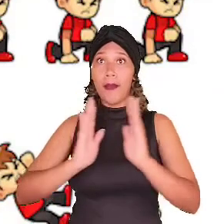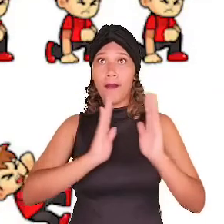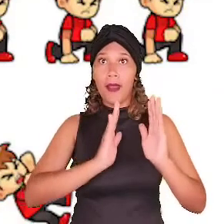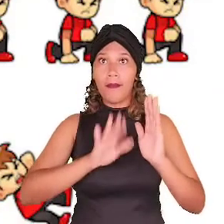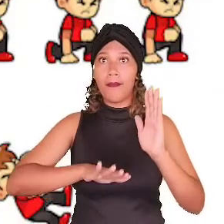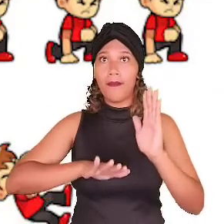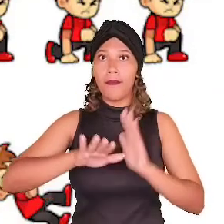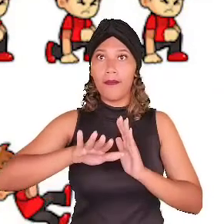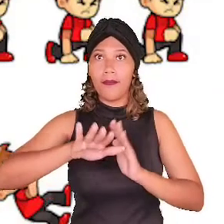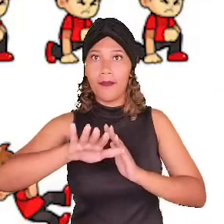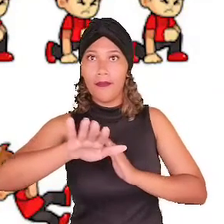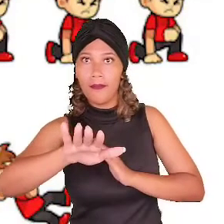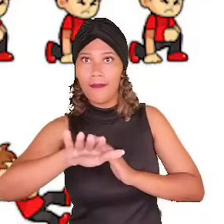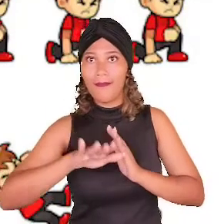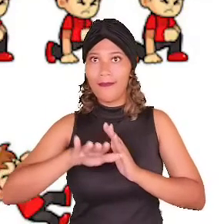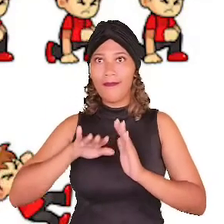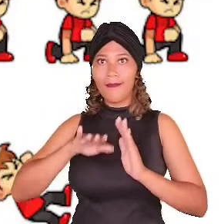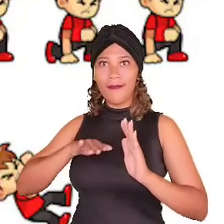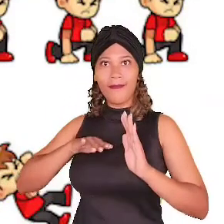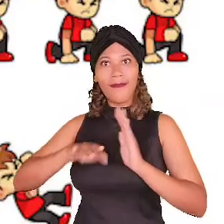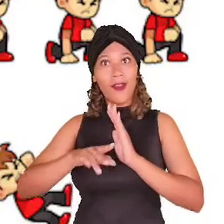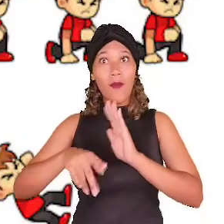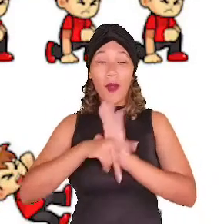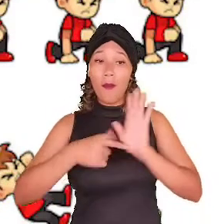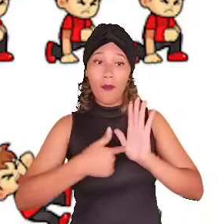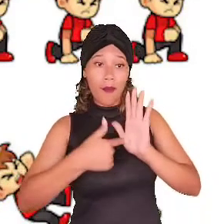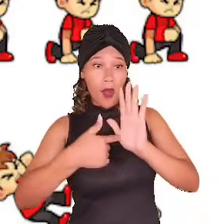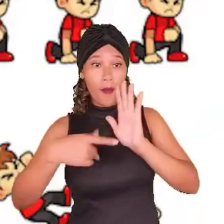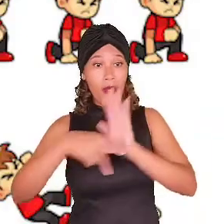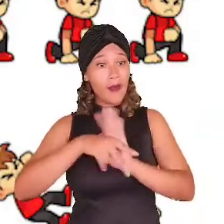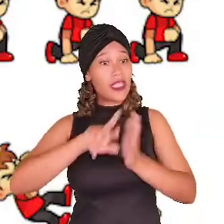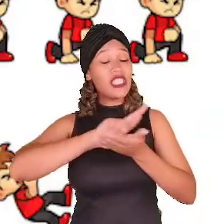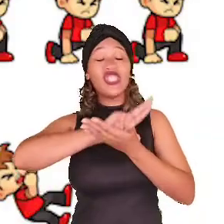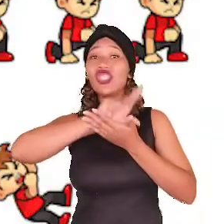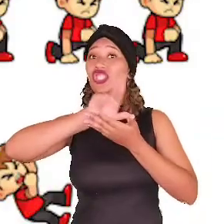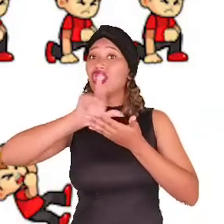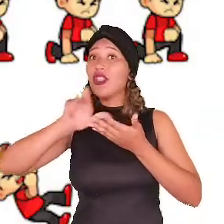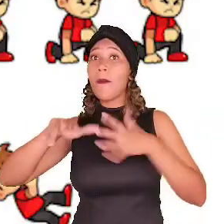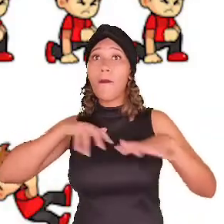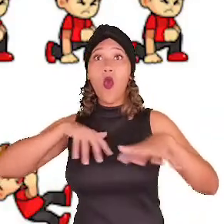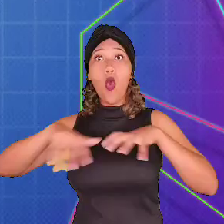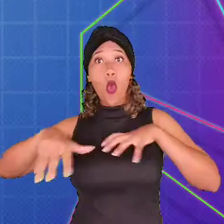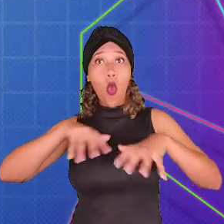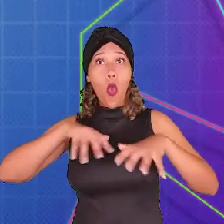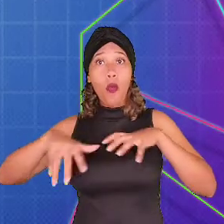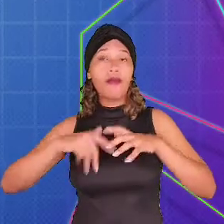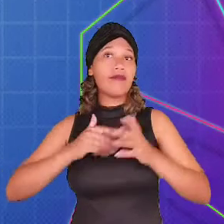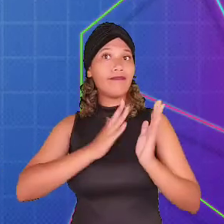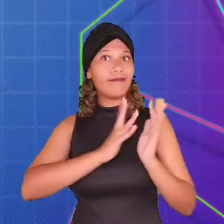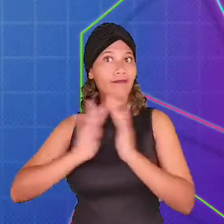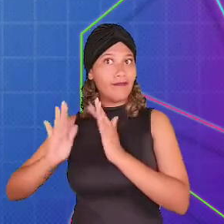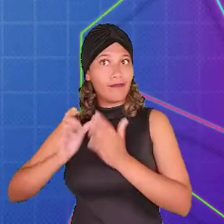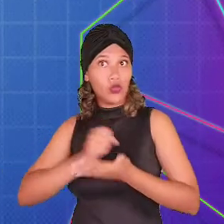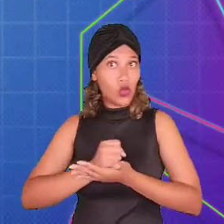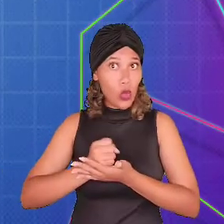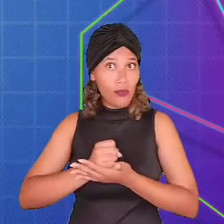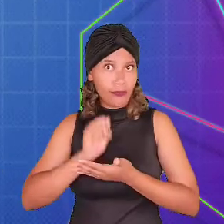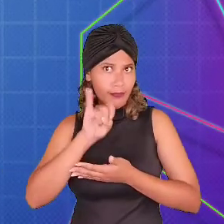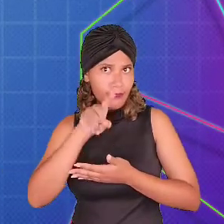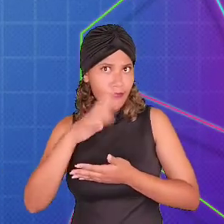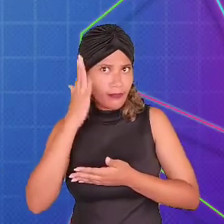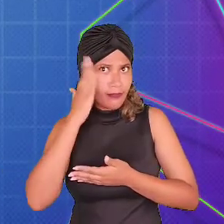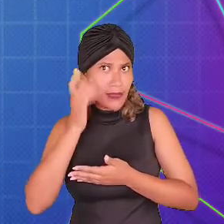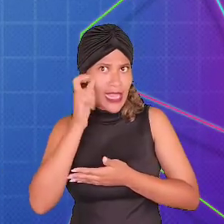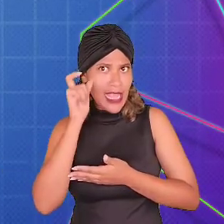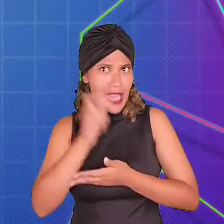Como na imagem, demonstra que um personagem pode estar em diferentes estados de movimentação durante o jogo. Se você tiver interesse em